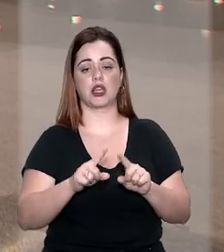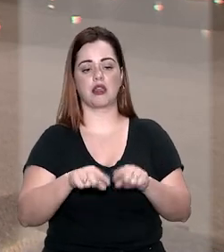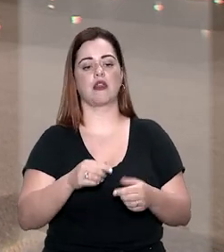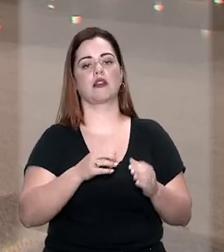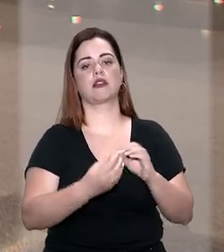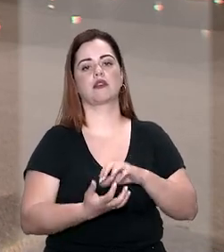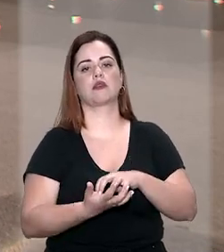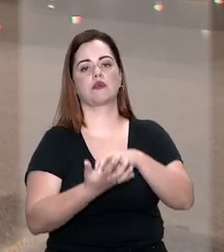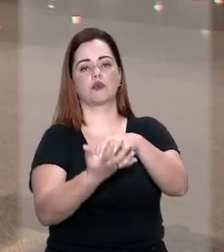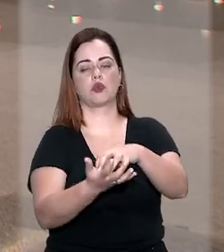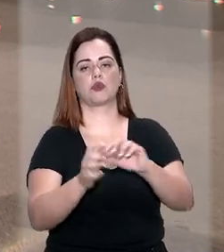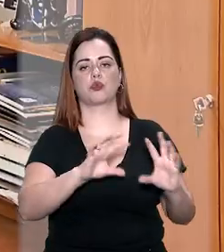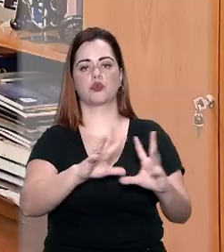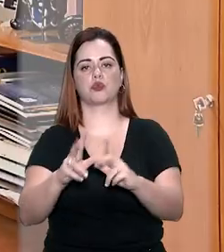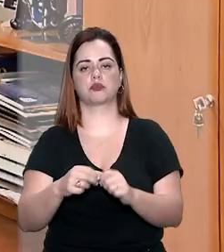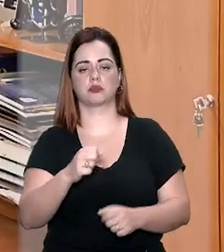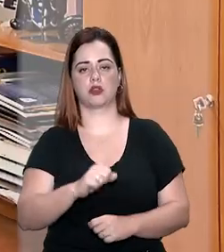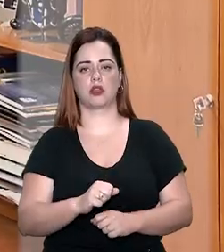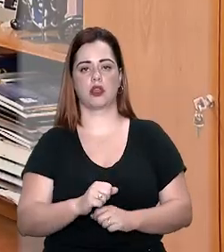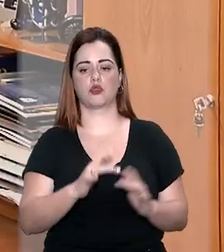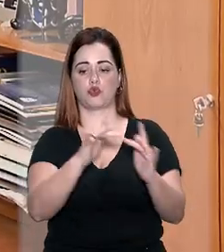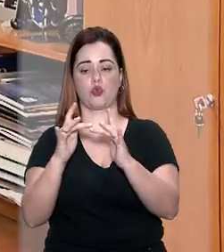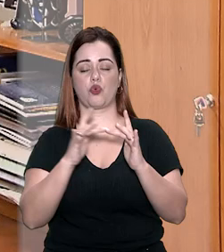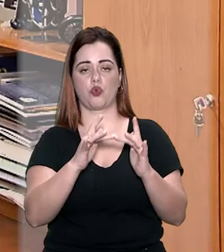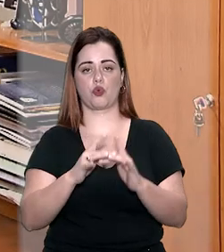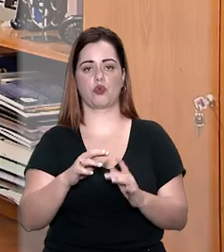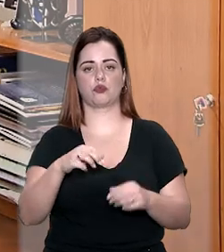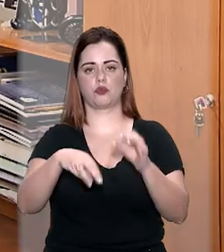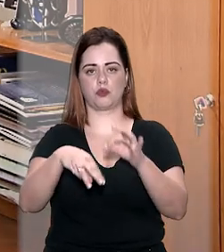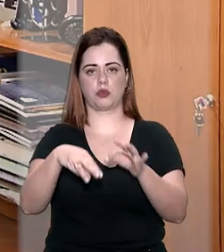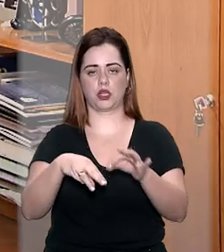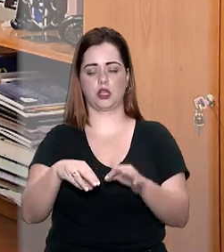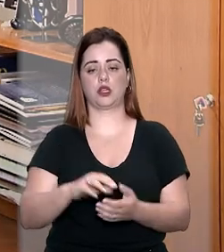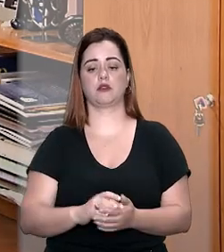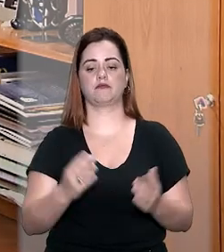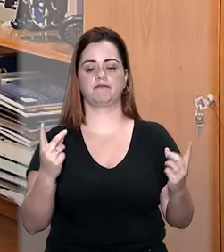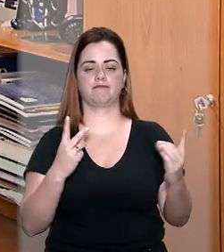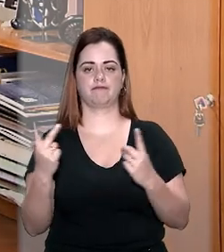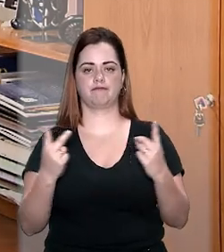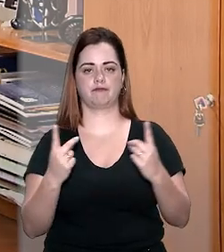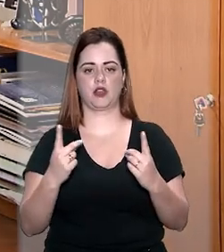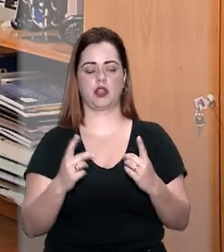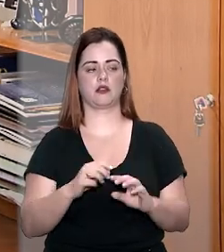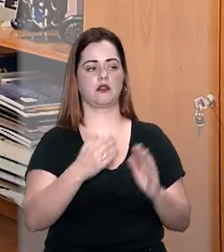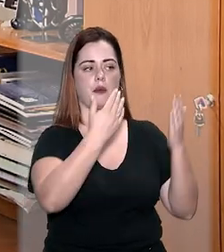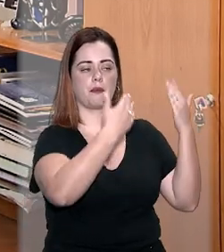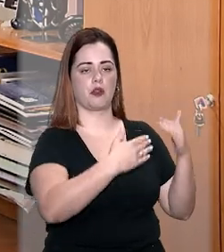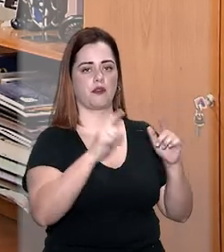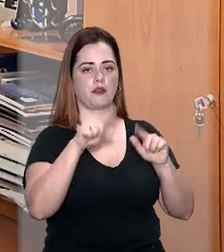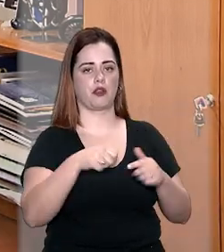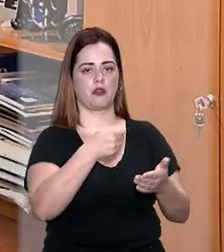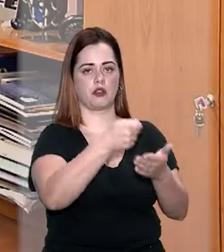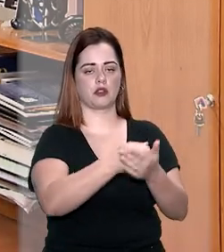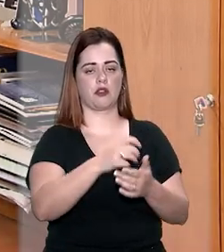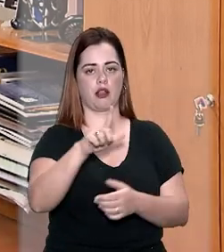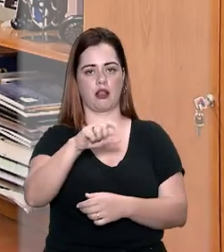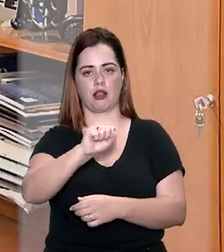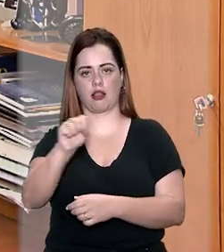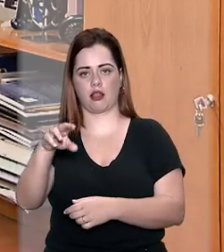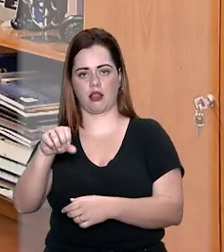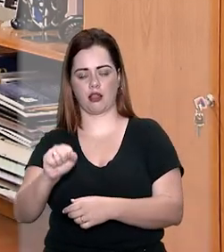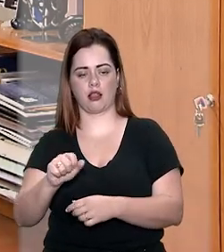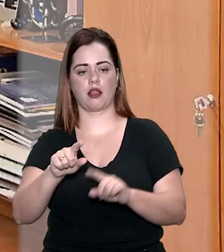realização do júri popular. De acordo com o ministro Rogério Schietti Cruz, entre as evidências estão registros de que Lessa